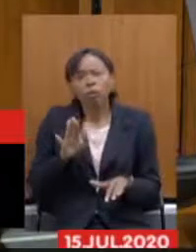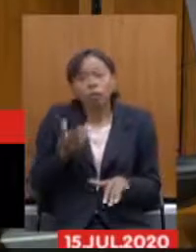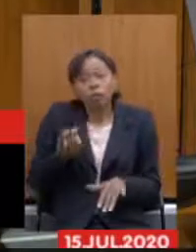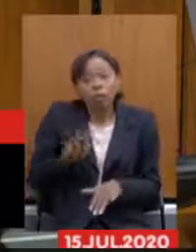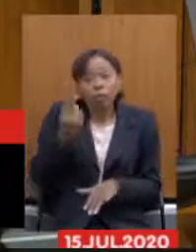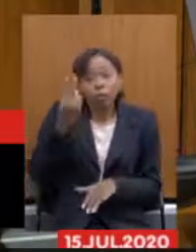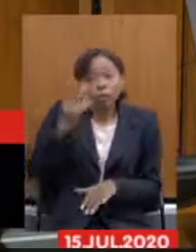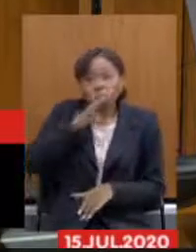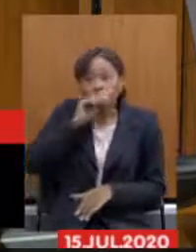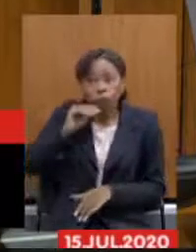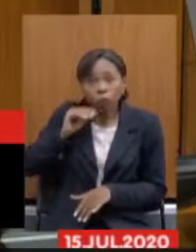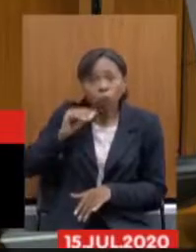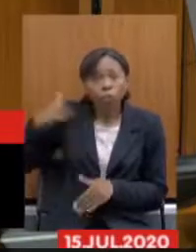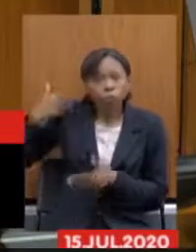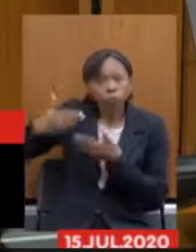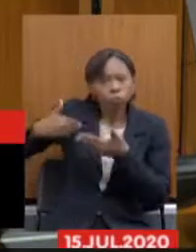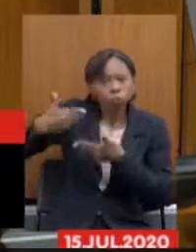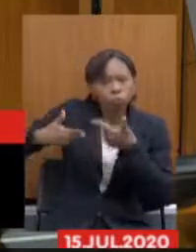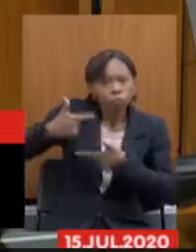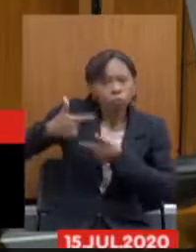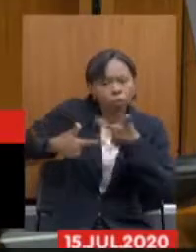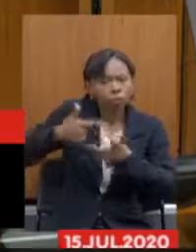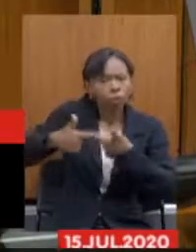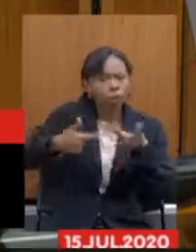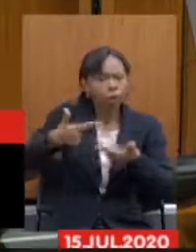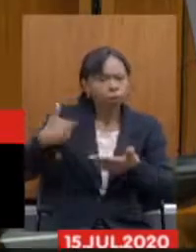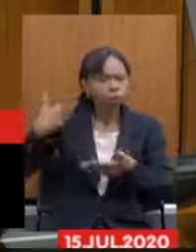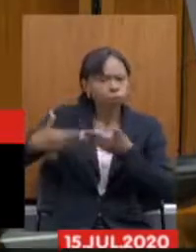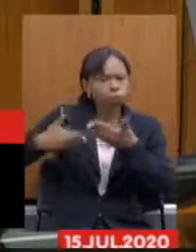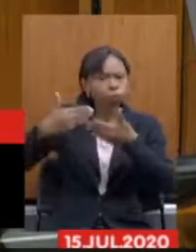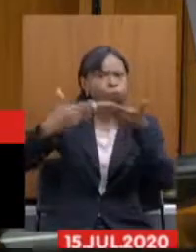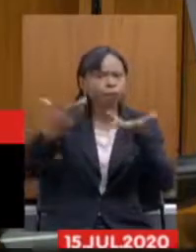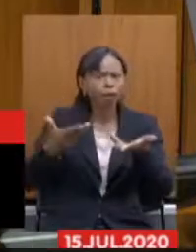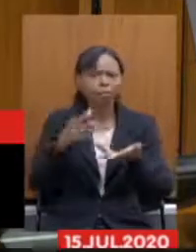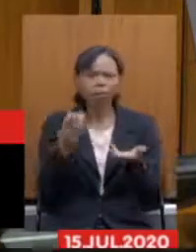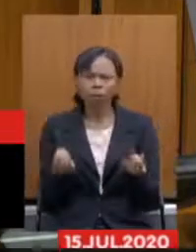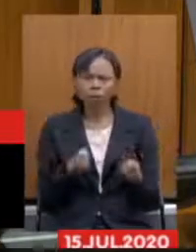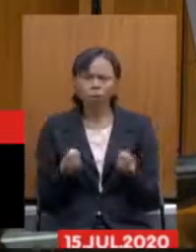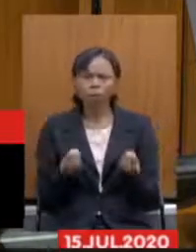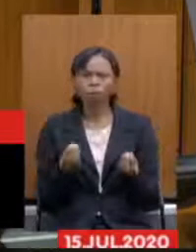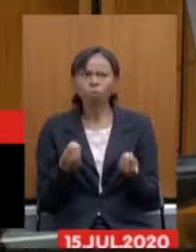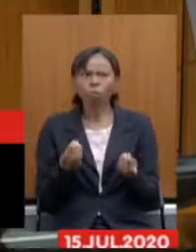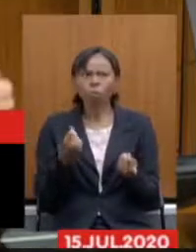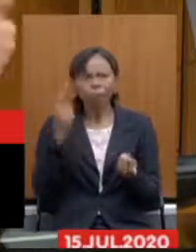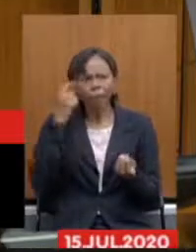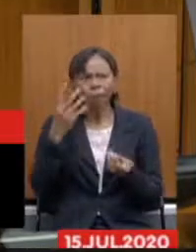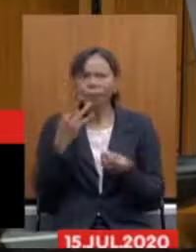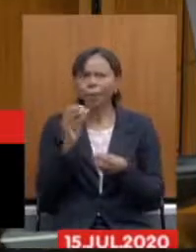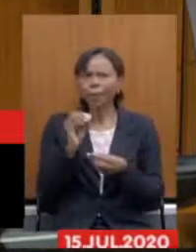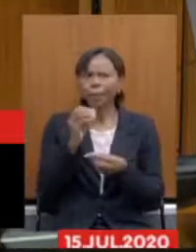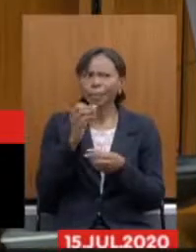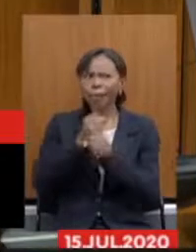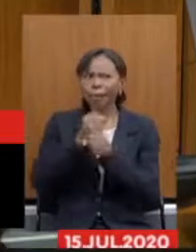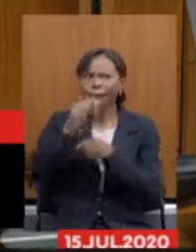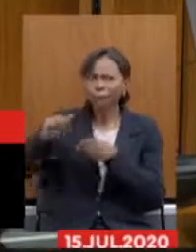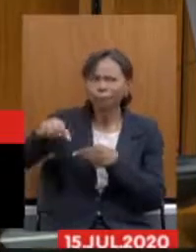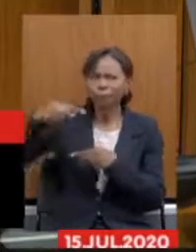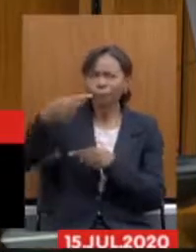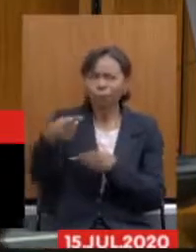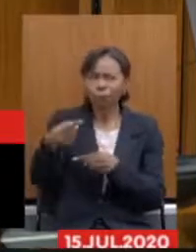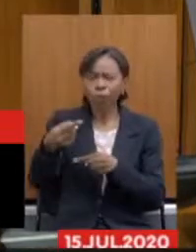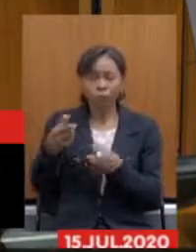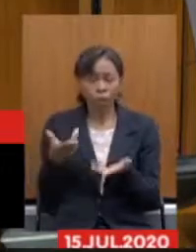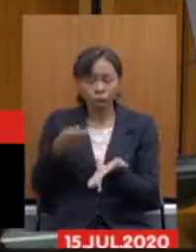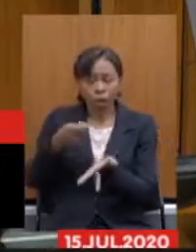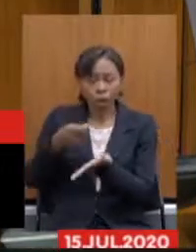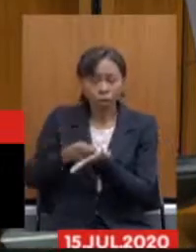servidor na sua carreira é surreal você pensar que daqui 40 anos eu vou pegar uma contribuição porque de